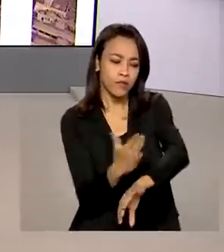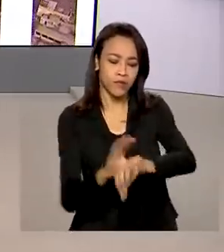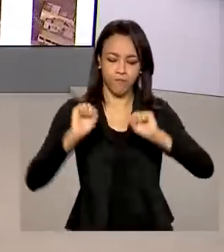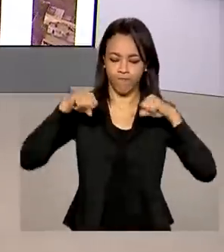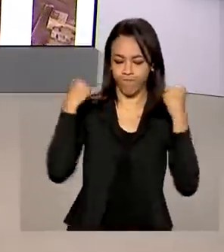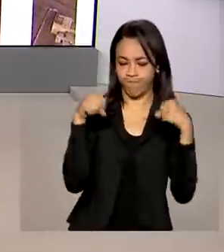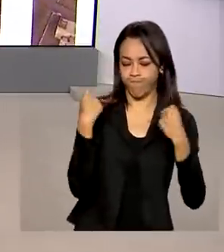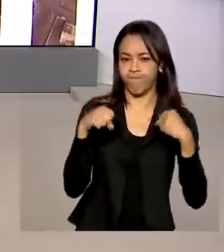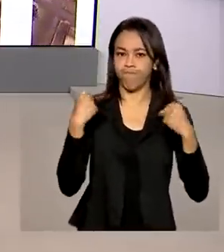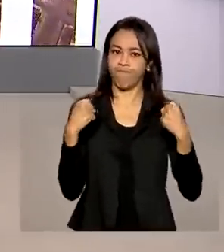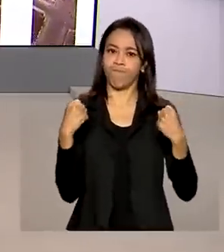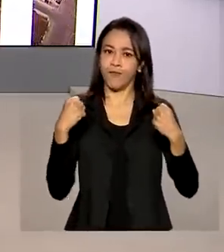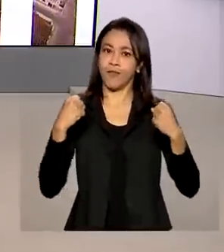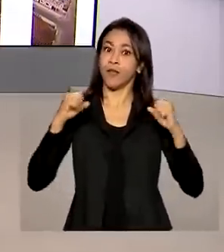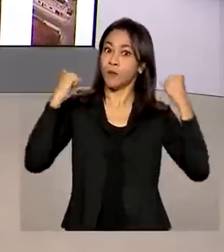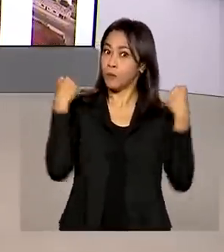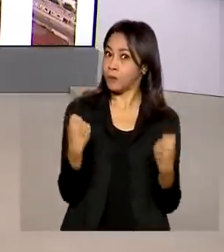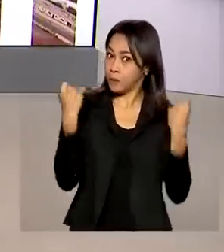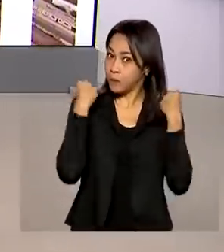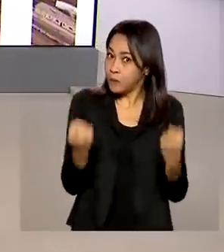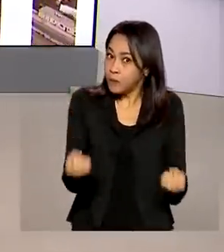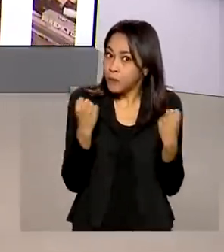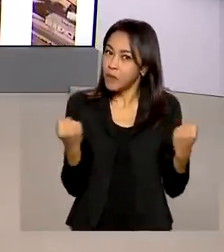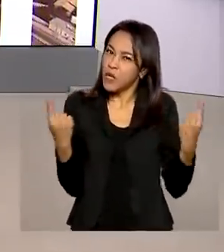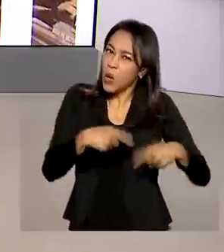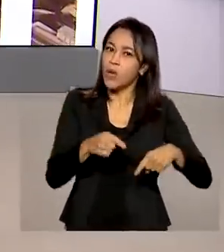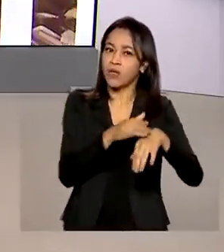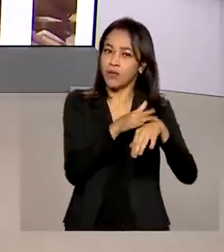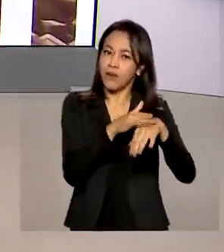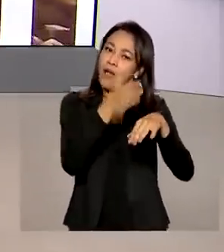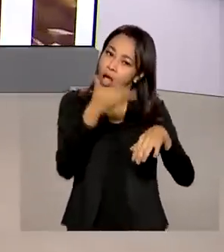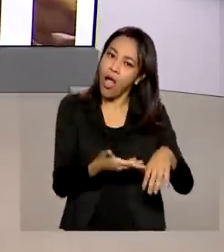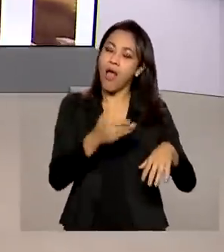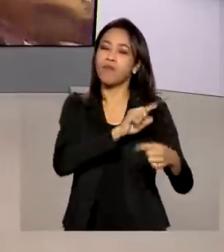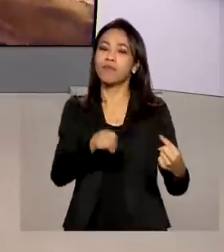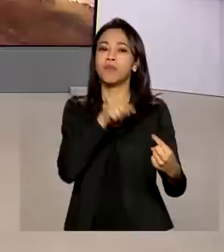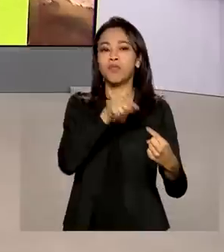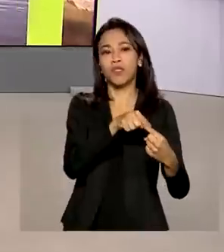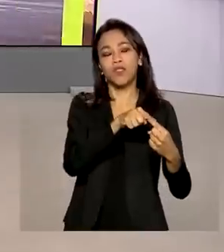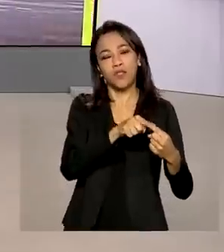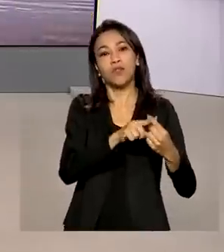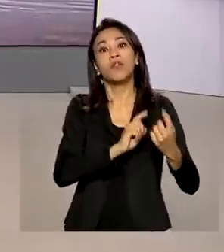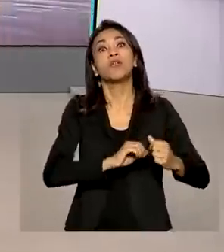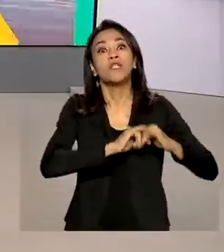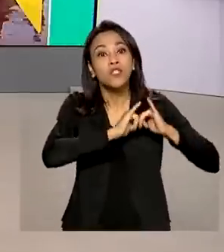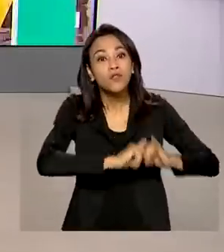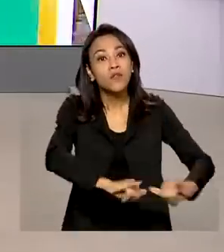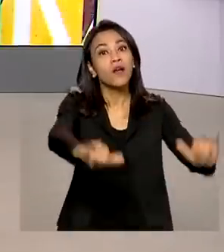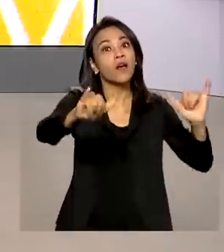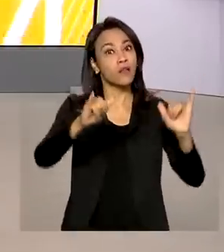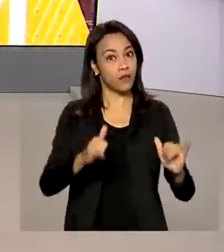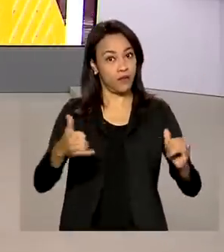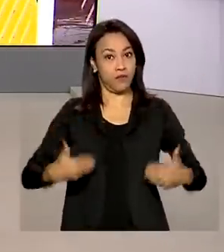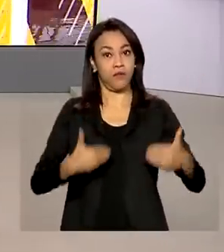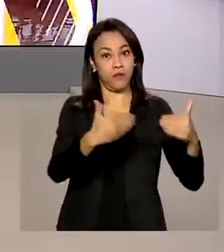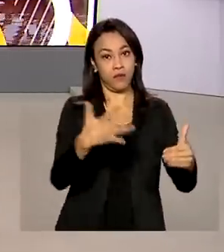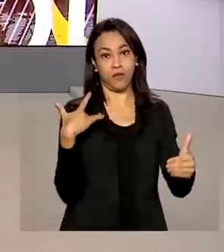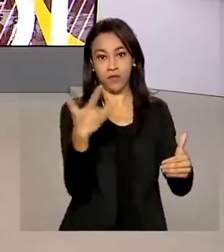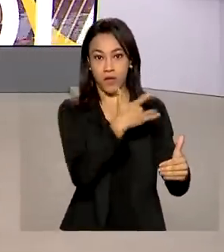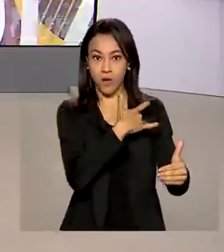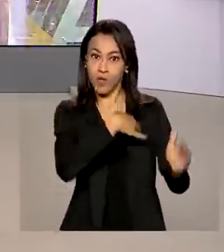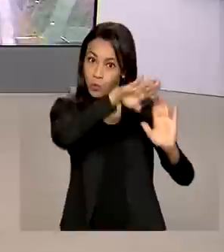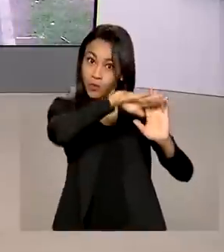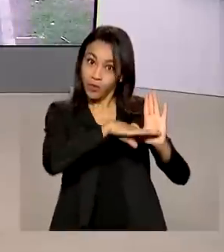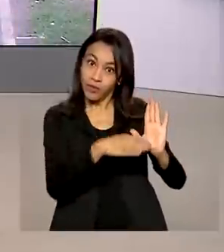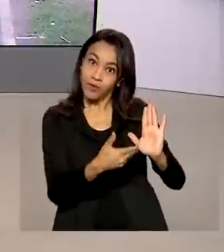combater doenças. É esse o objetivo do programa incentivo de atividade física lançado pelo Ministério da Saúde. O repórter Glauco